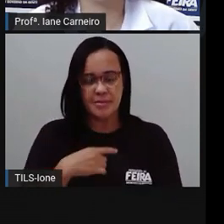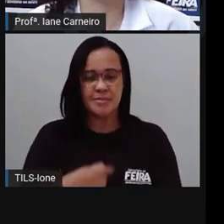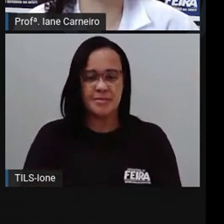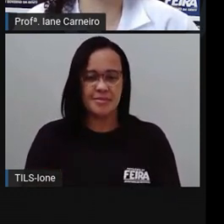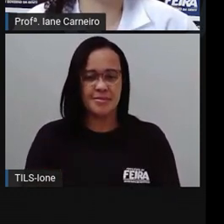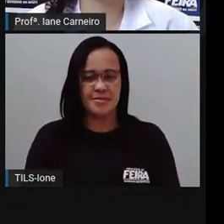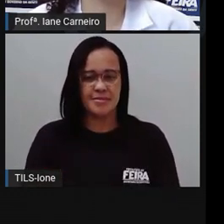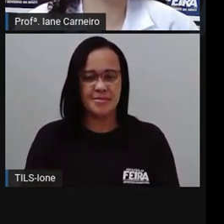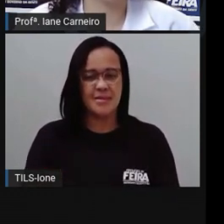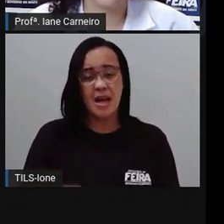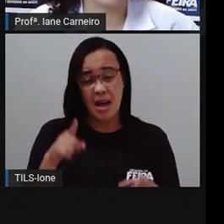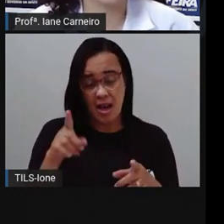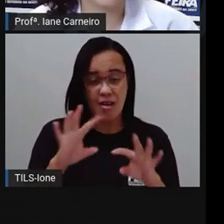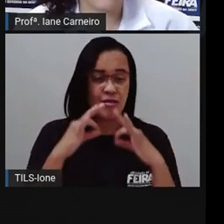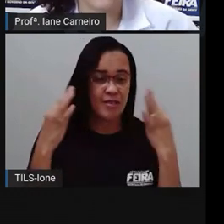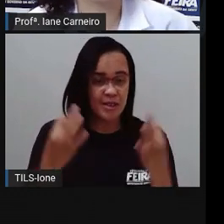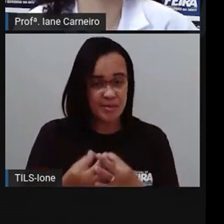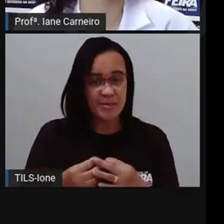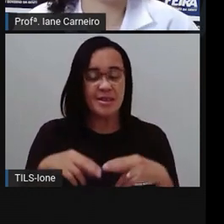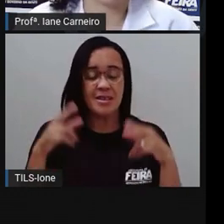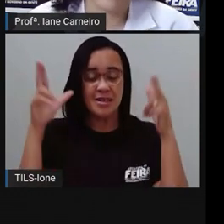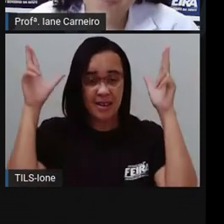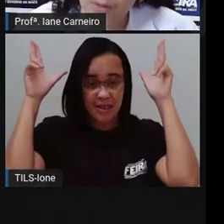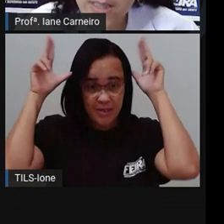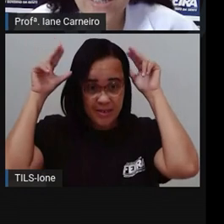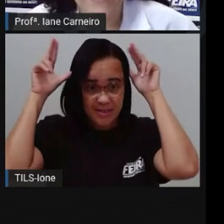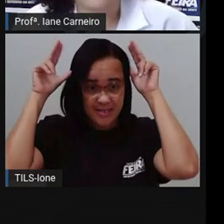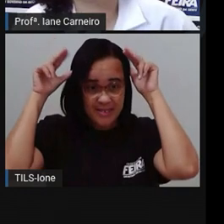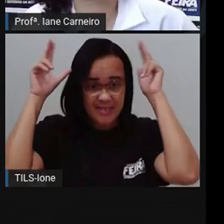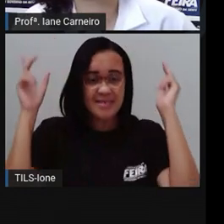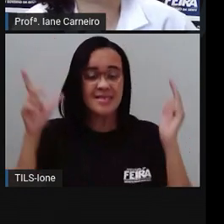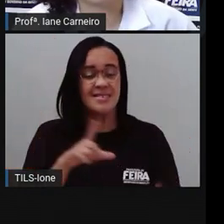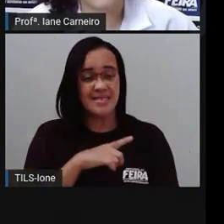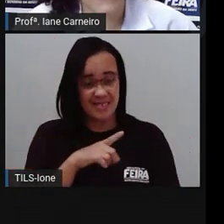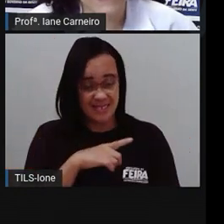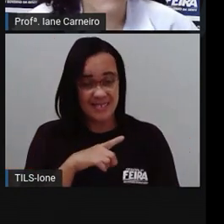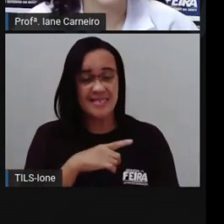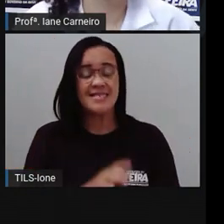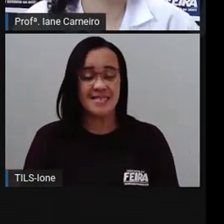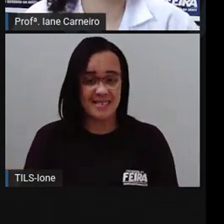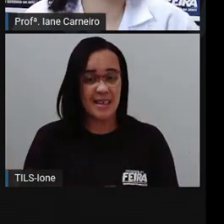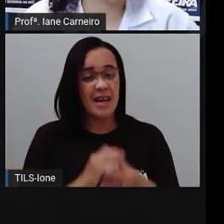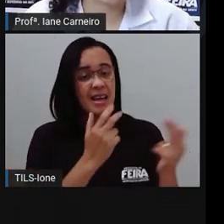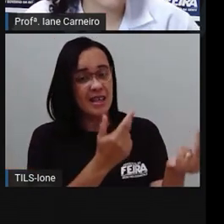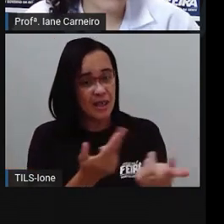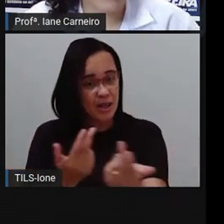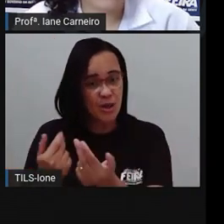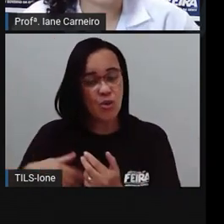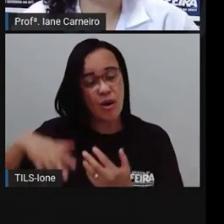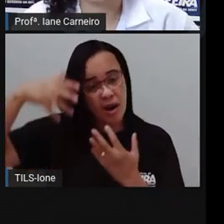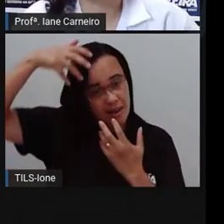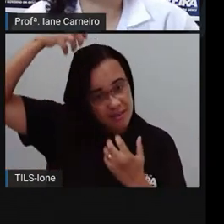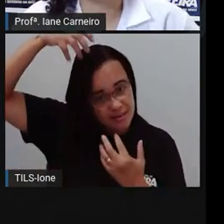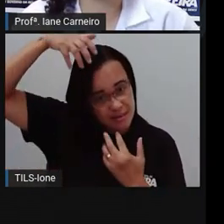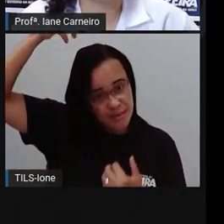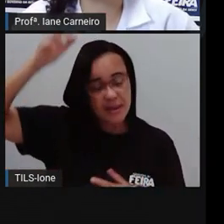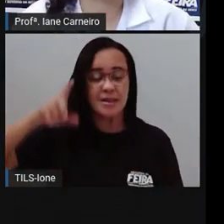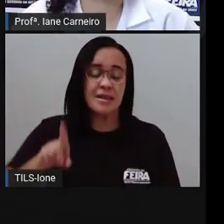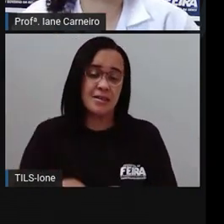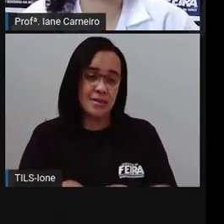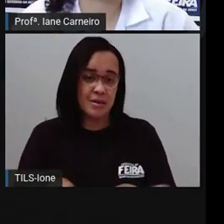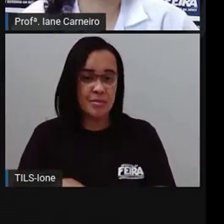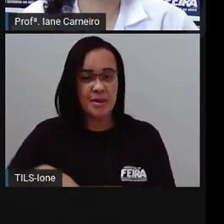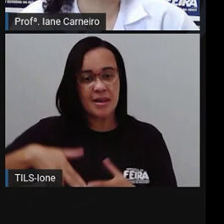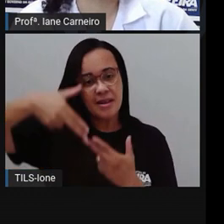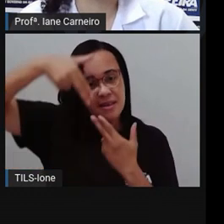a Pró falou, e se alimenta também de capim. Então a mesma coisa que a cabrita, a mesma coisa que o macaco, né, a primeira forma